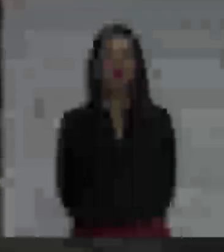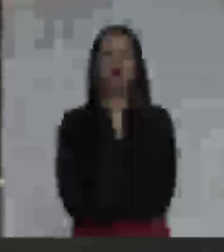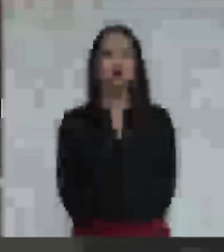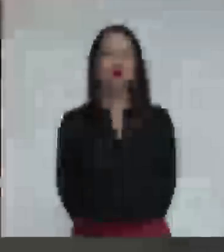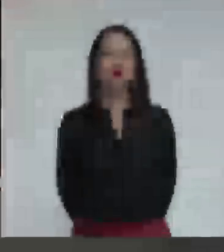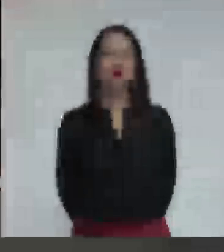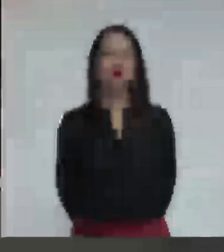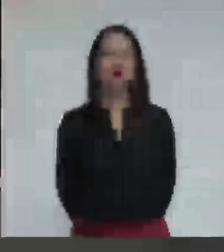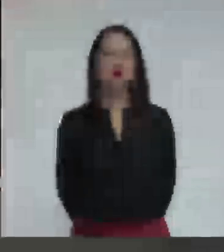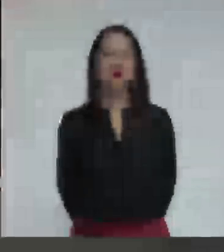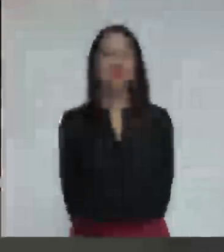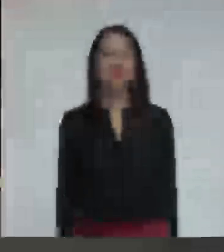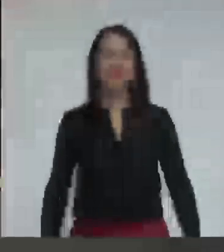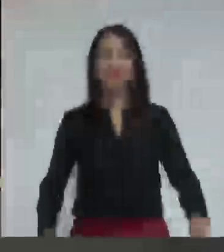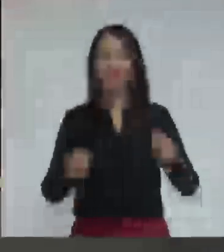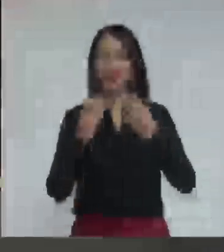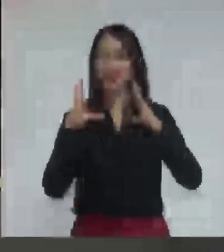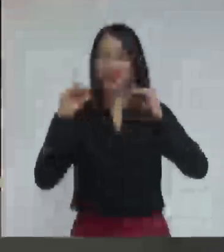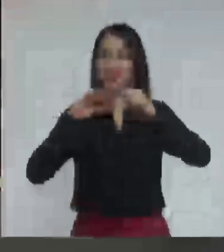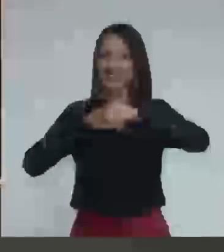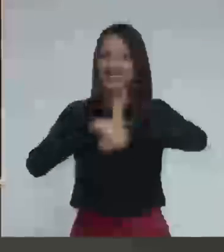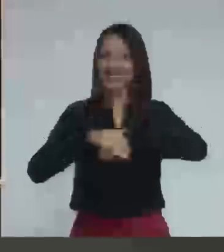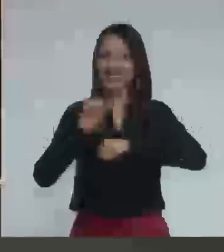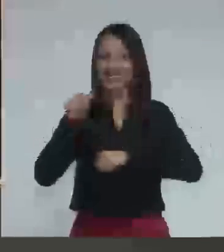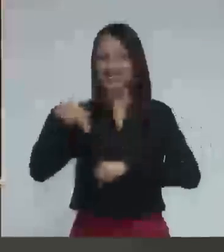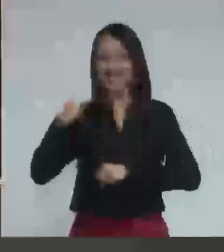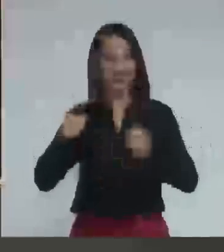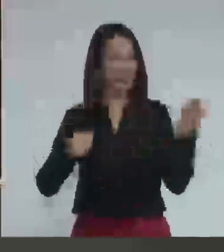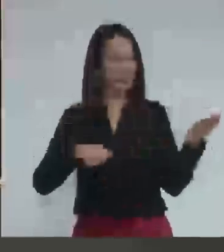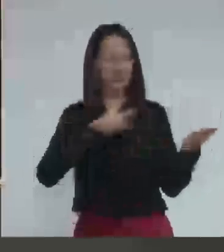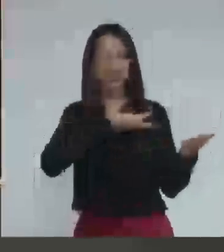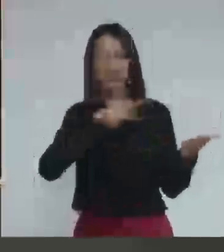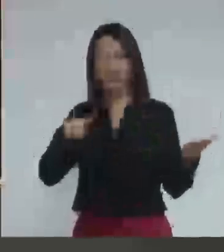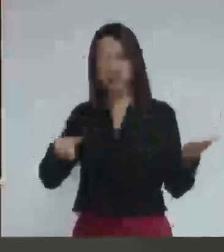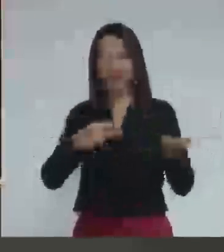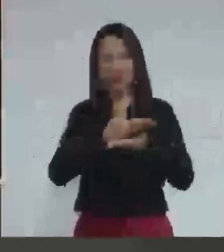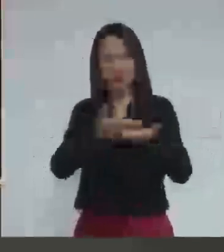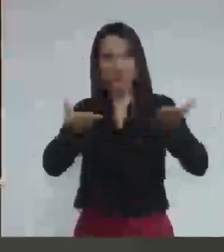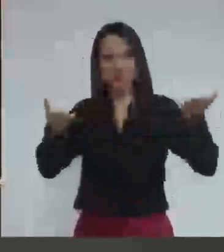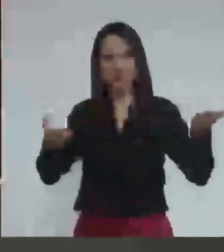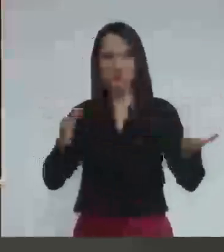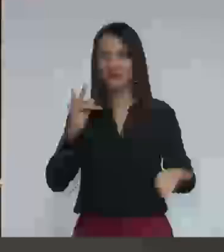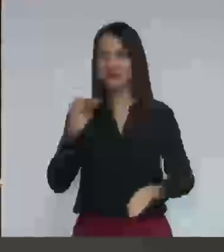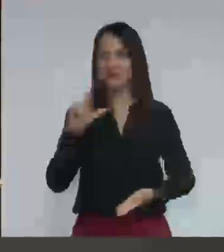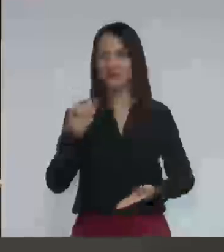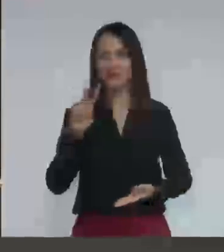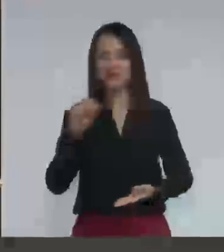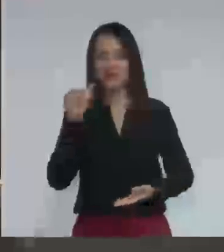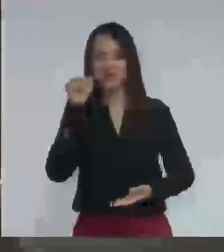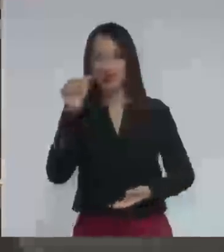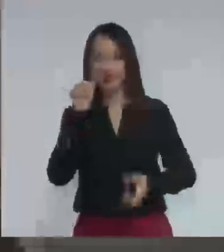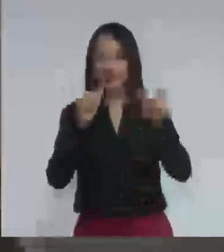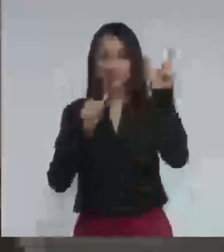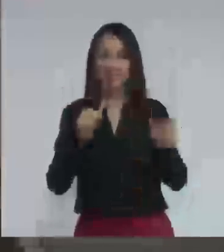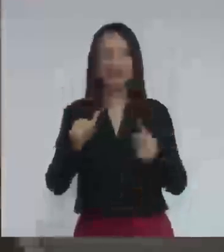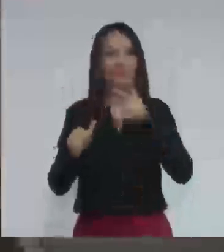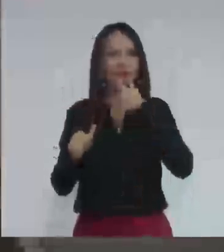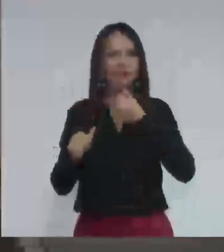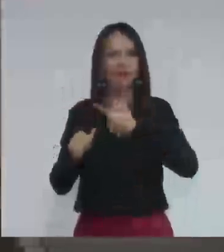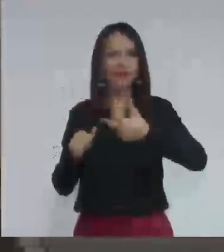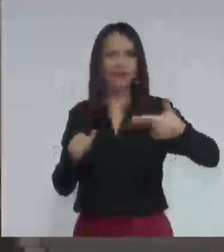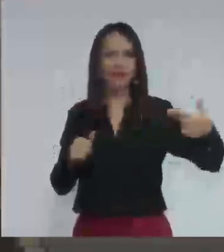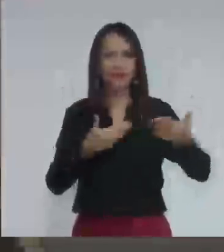Boa noite, Ana, presidente em exercício da casa, vereadora Flávia, demais vereadores,